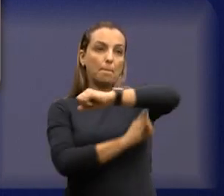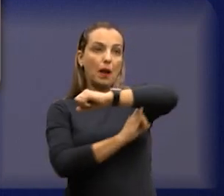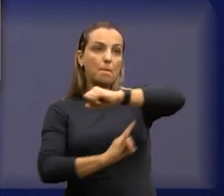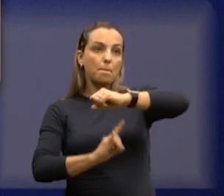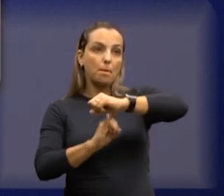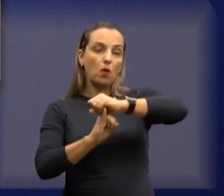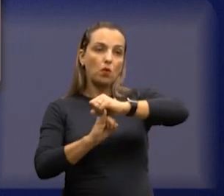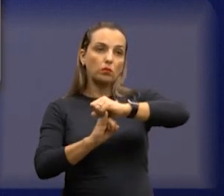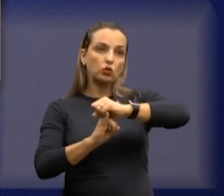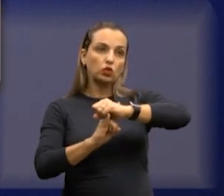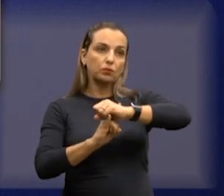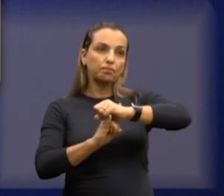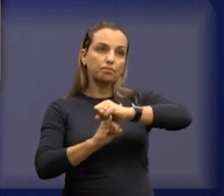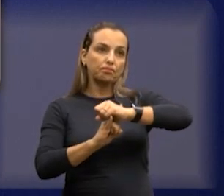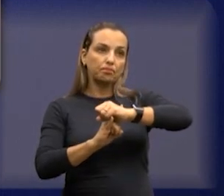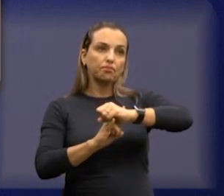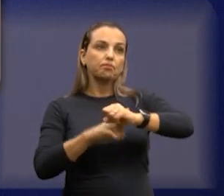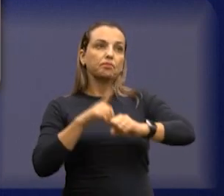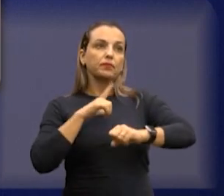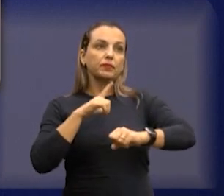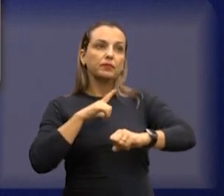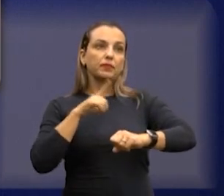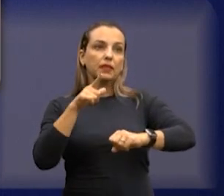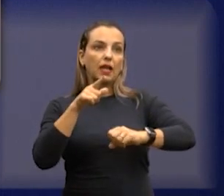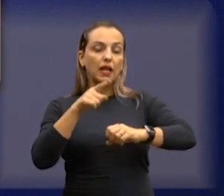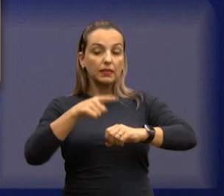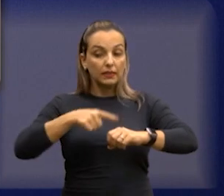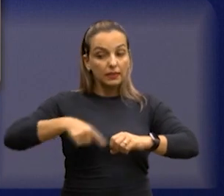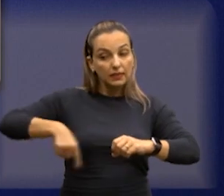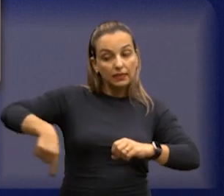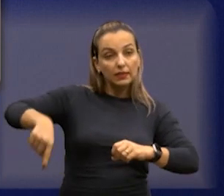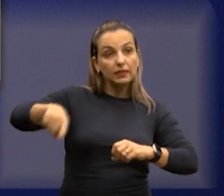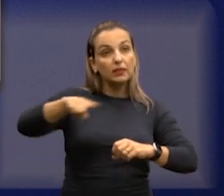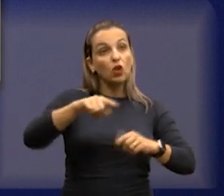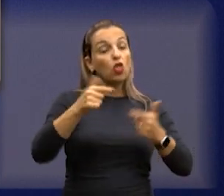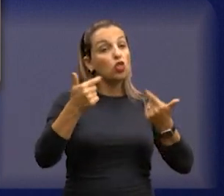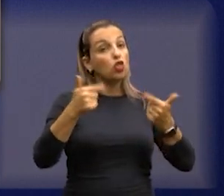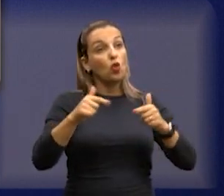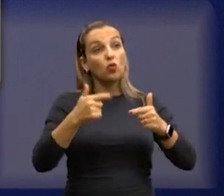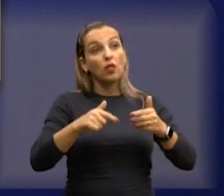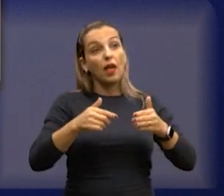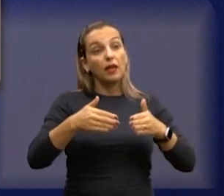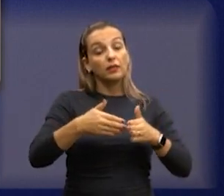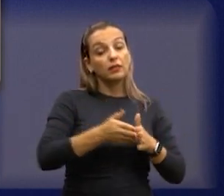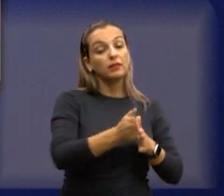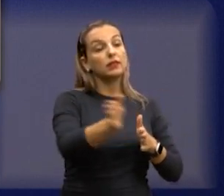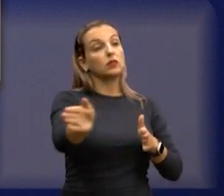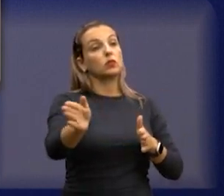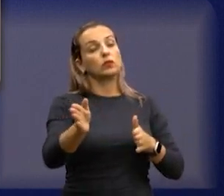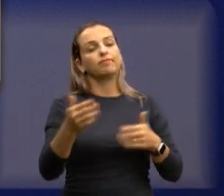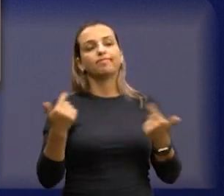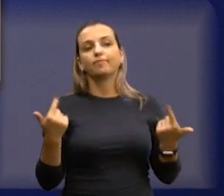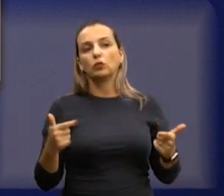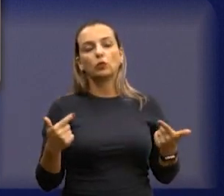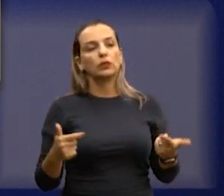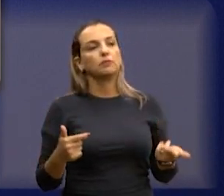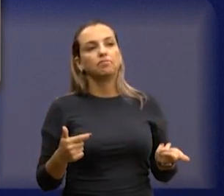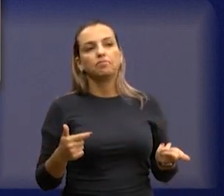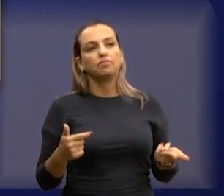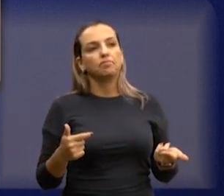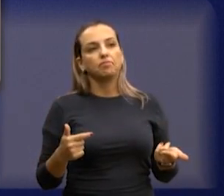interditada, olha lá, onde o carro virou, ali tinha que ter sinalização, não tem saída, é o Serra Azul, não tem saída,